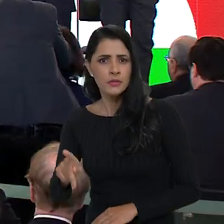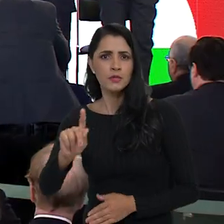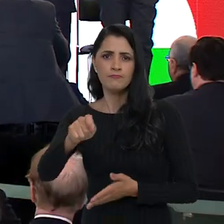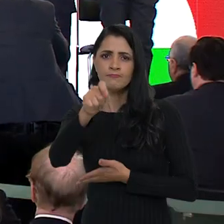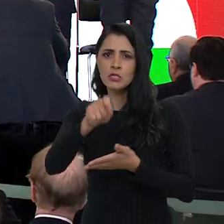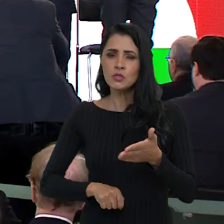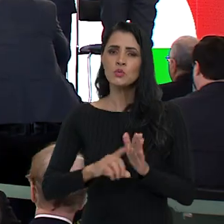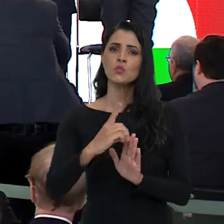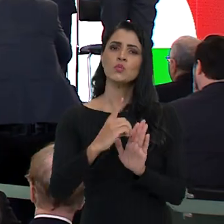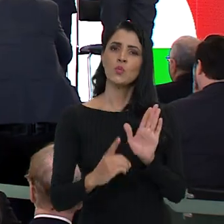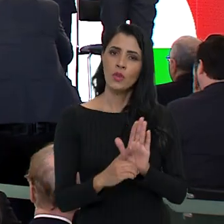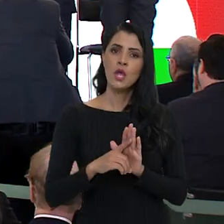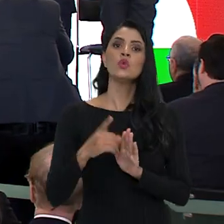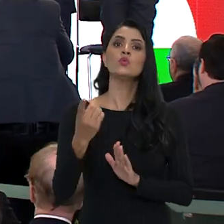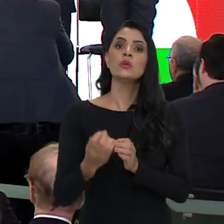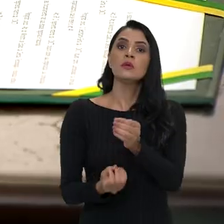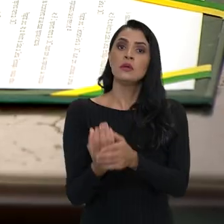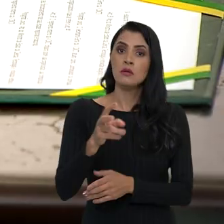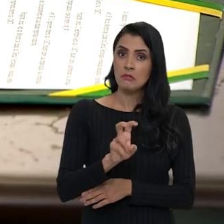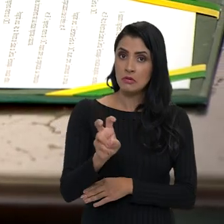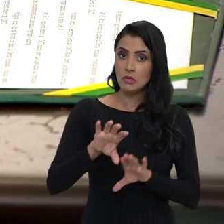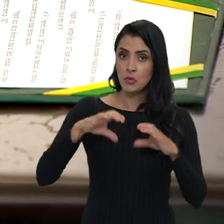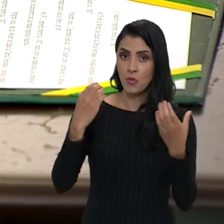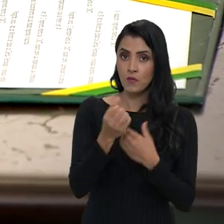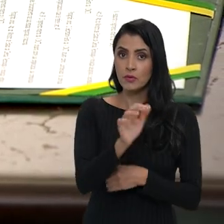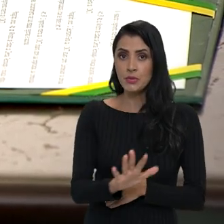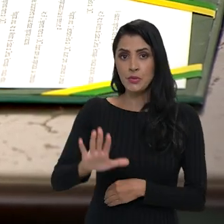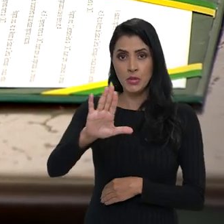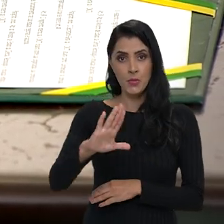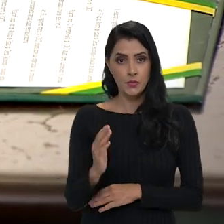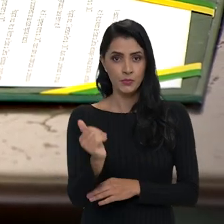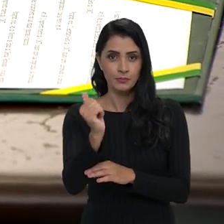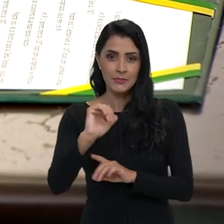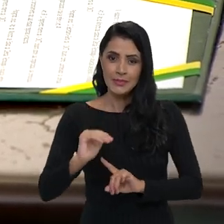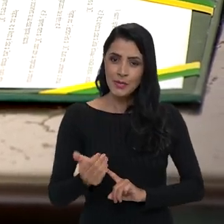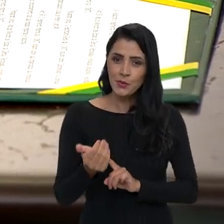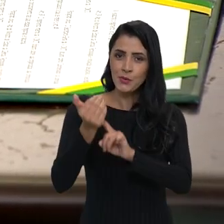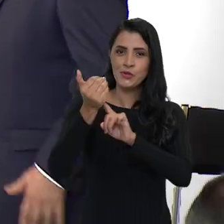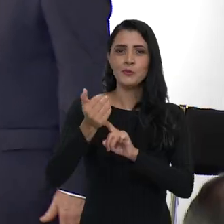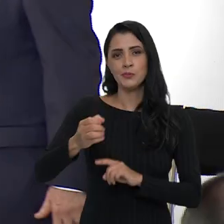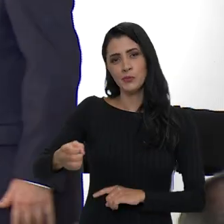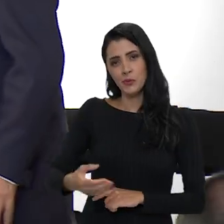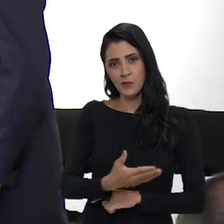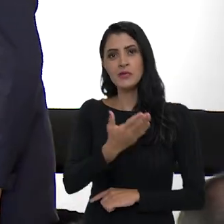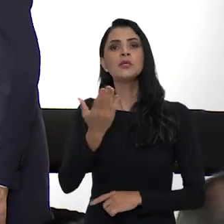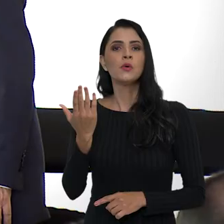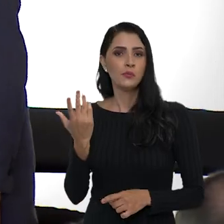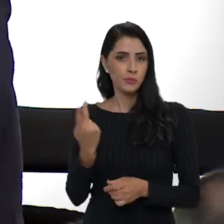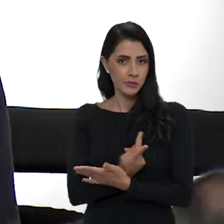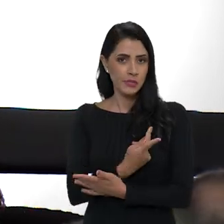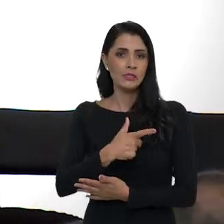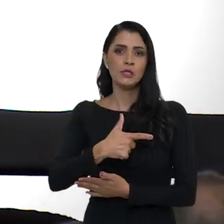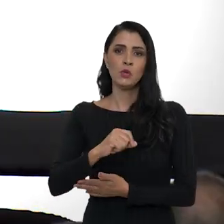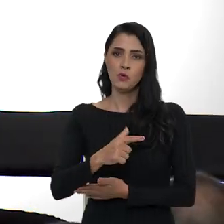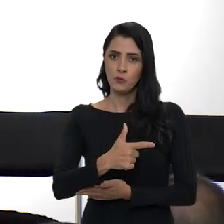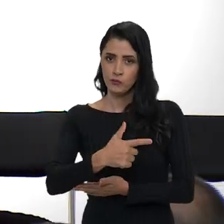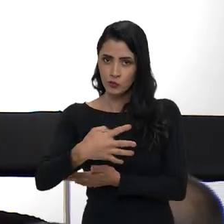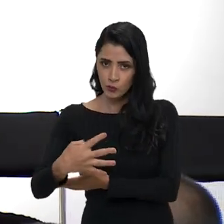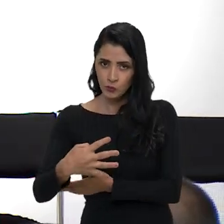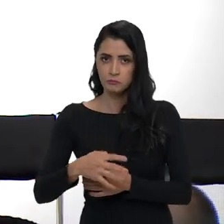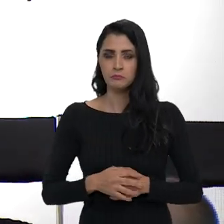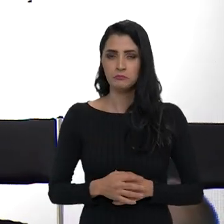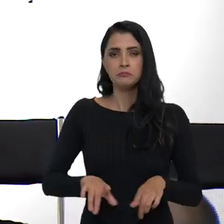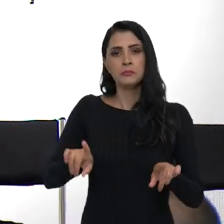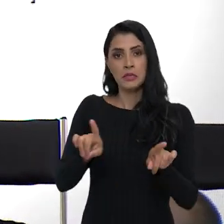o presidente Lula também assinou o decreto que convoca a 5ª Conferência Nacional de Ciência, Tecnologia e Inovação prevista para